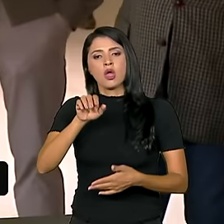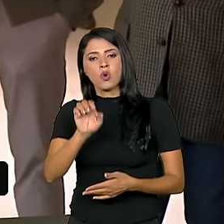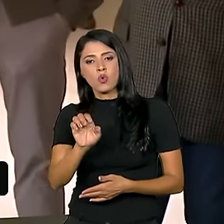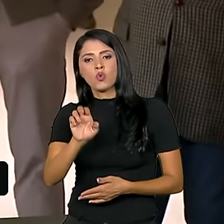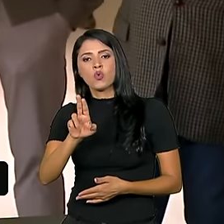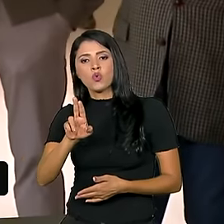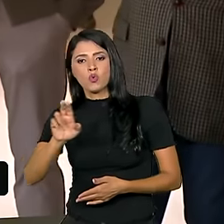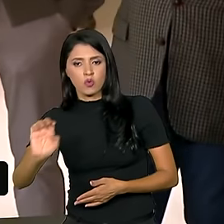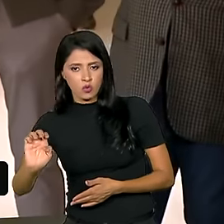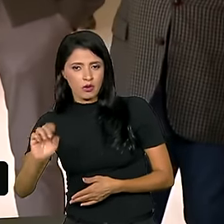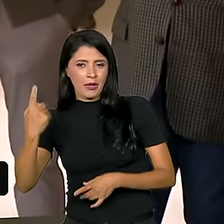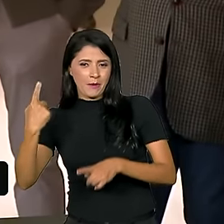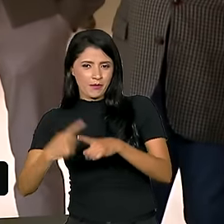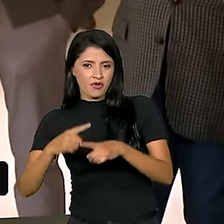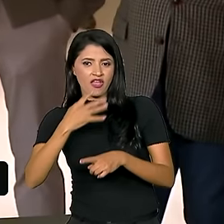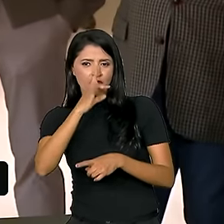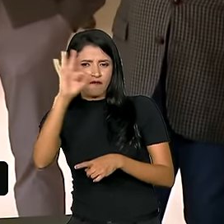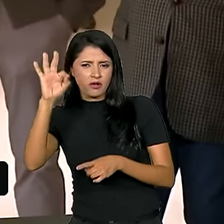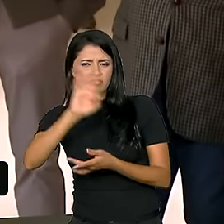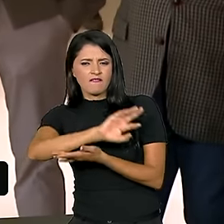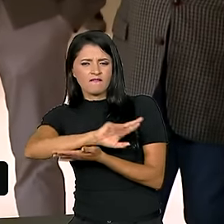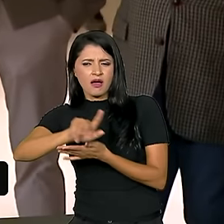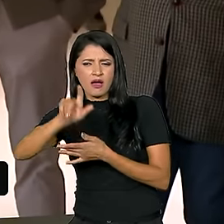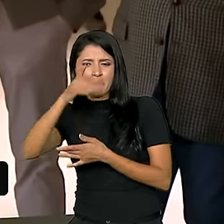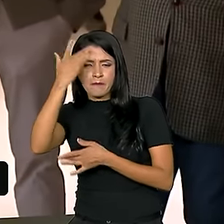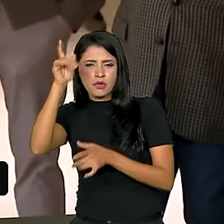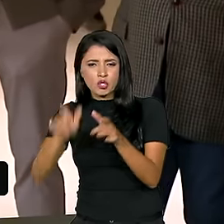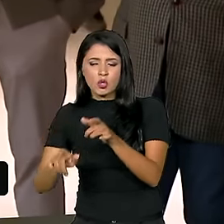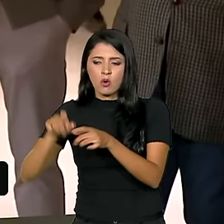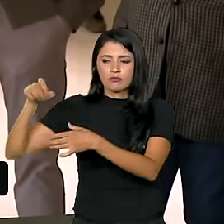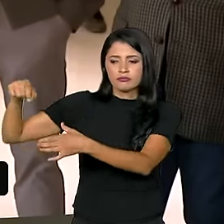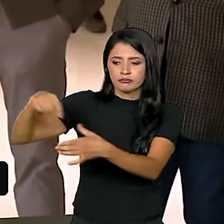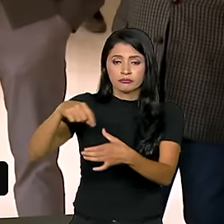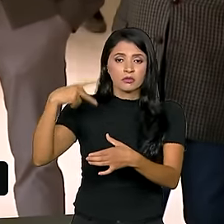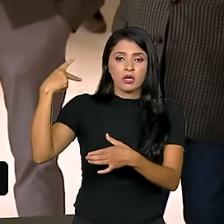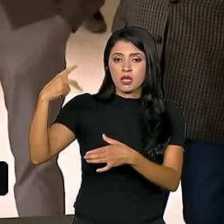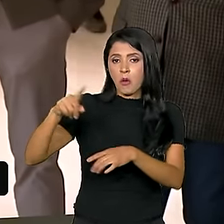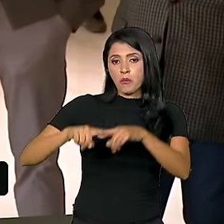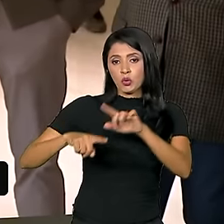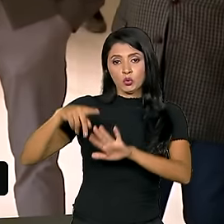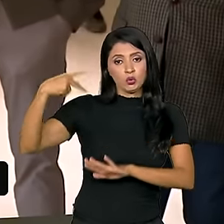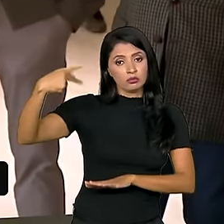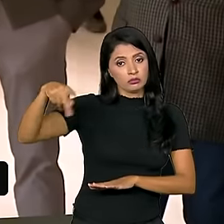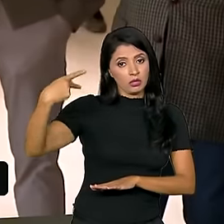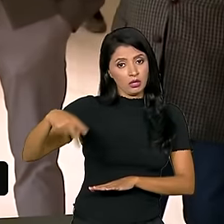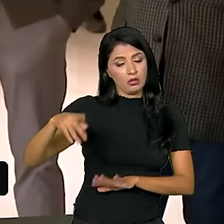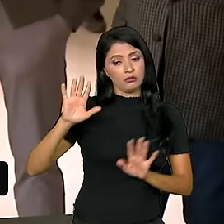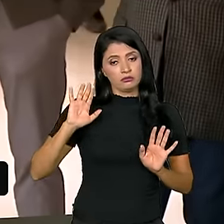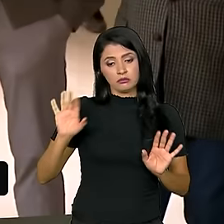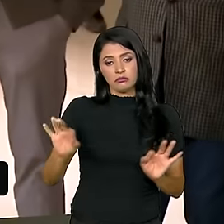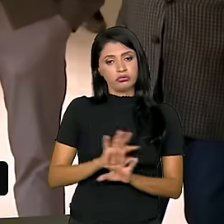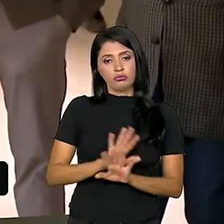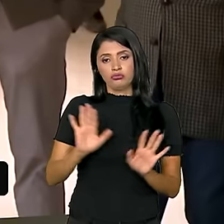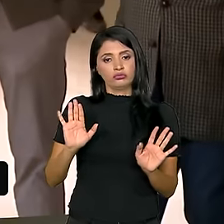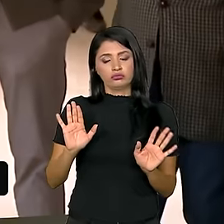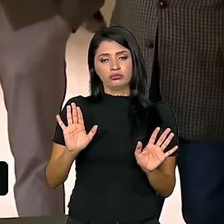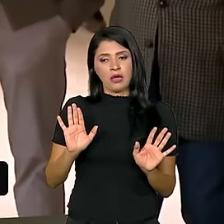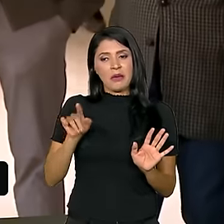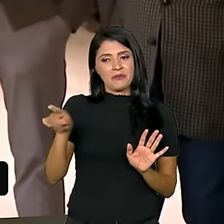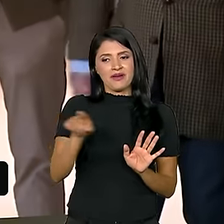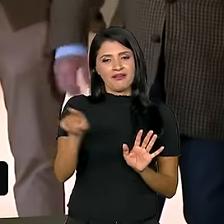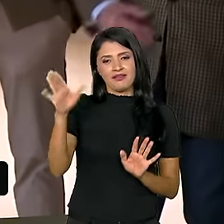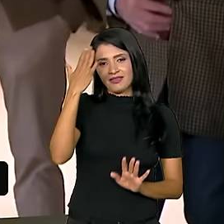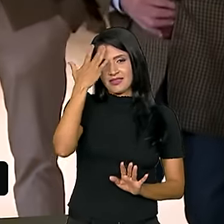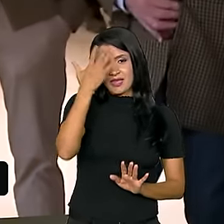França tem milhares de pequenos produtores e eles querem produzir os seus produtos. É isso. Agora, o que eles não